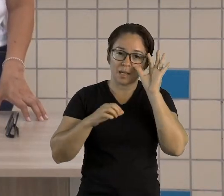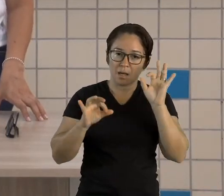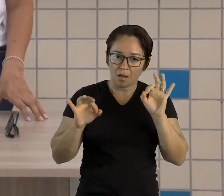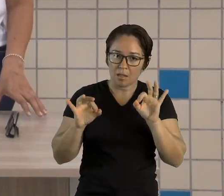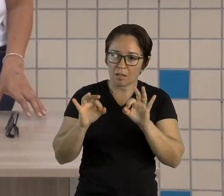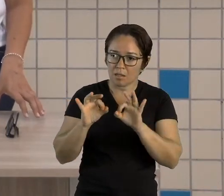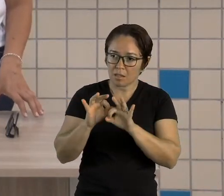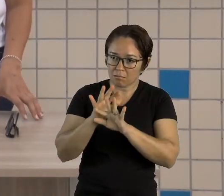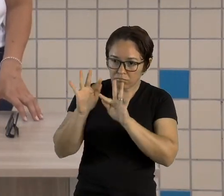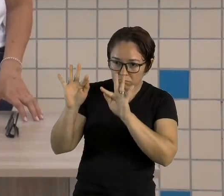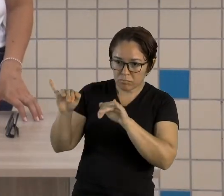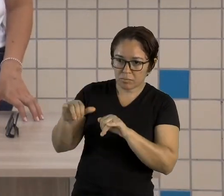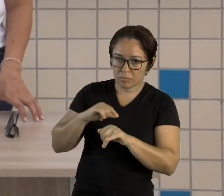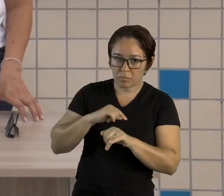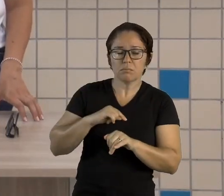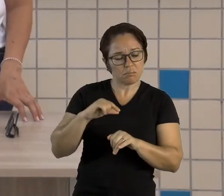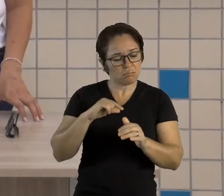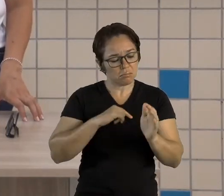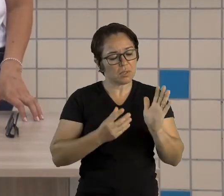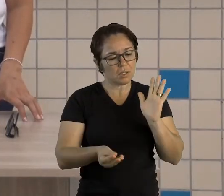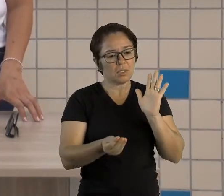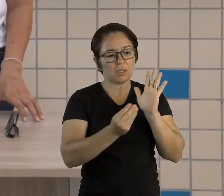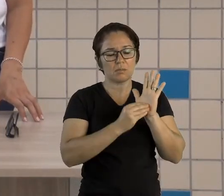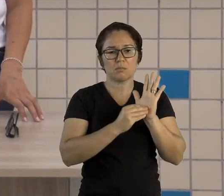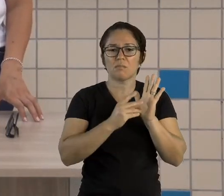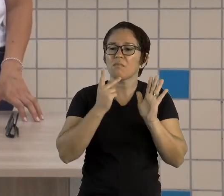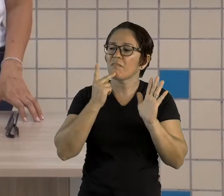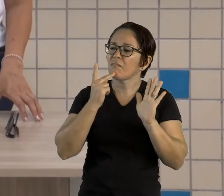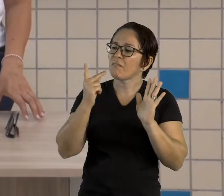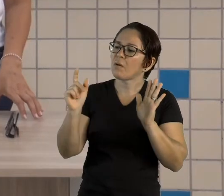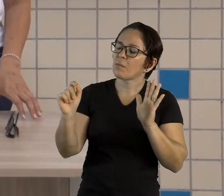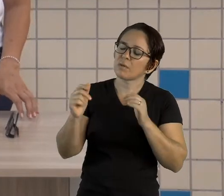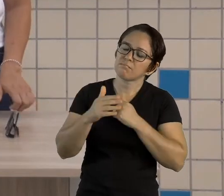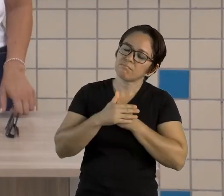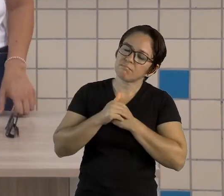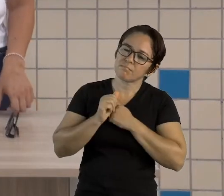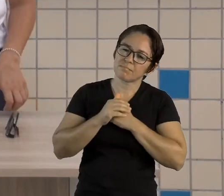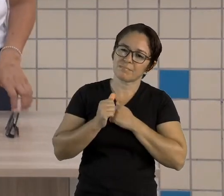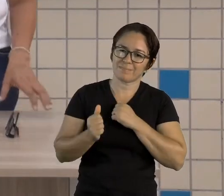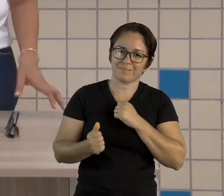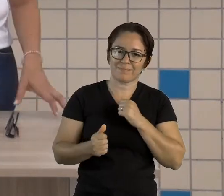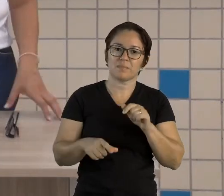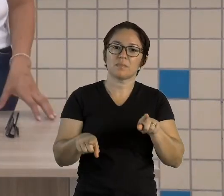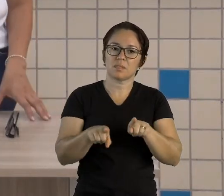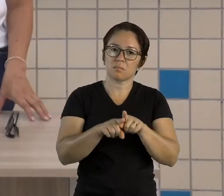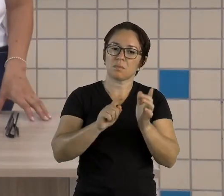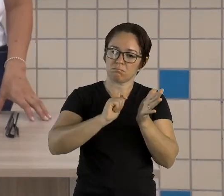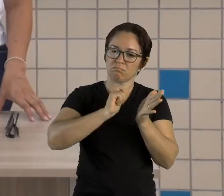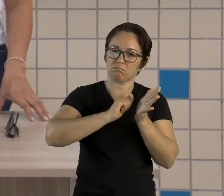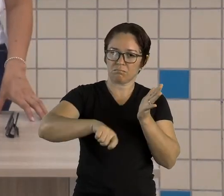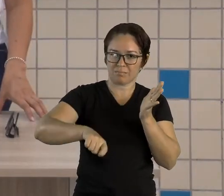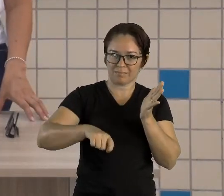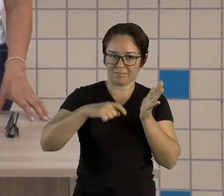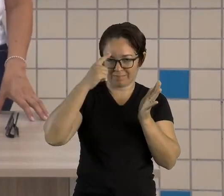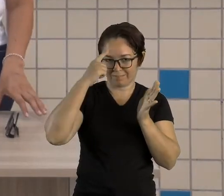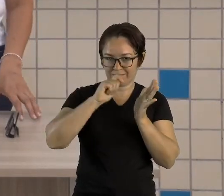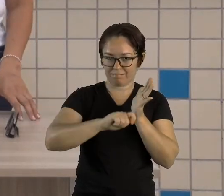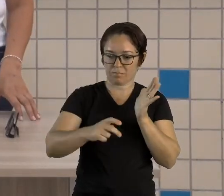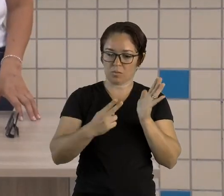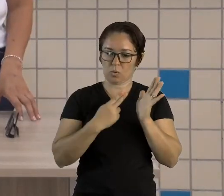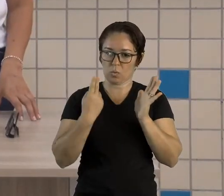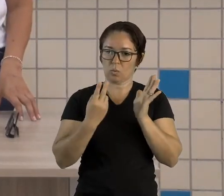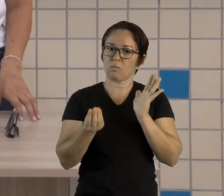Como que ela se despediu? Com carinho. E a assinatura? Também podemos observar que Bianca